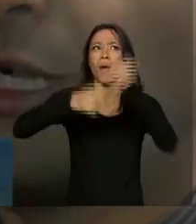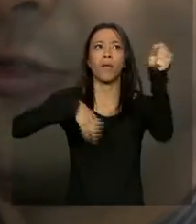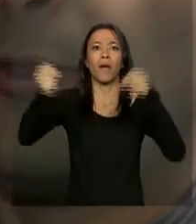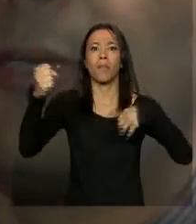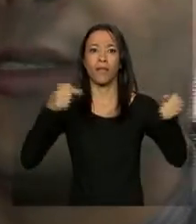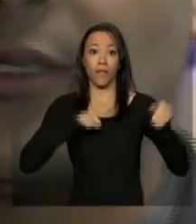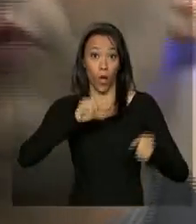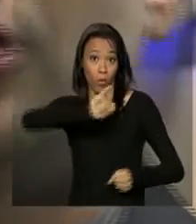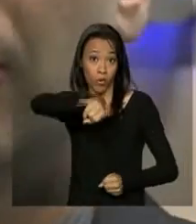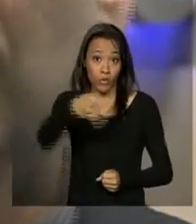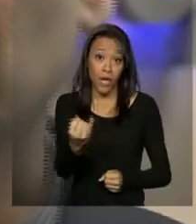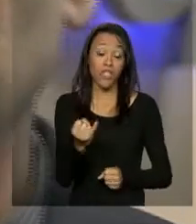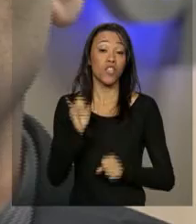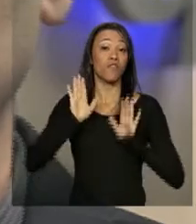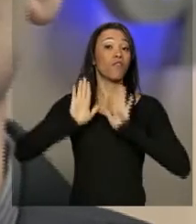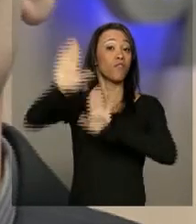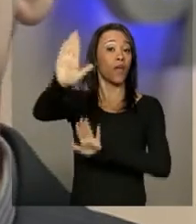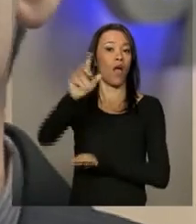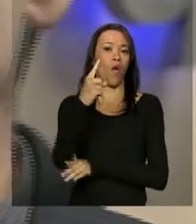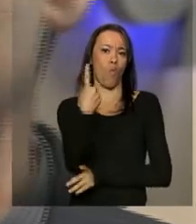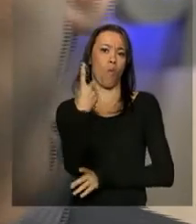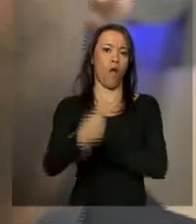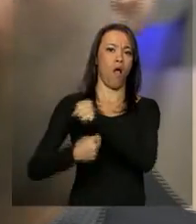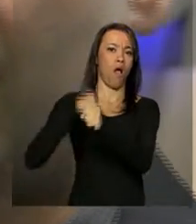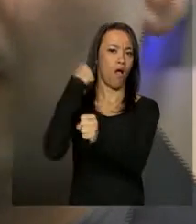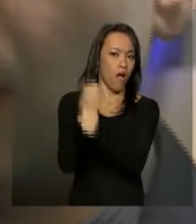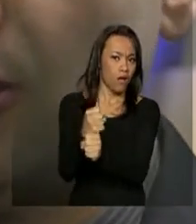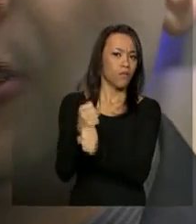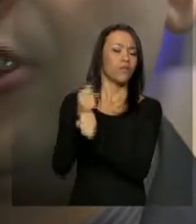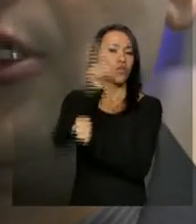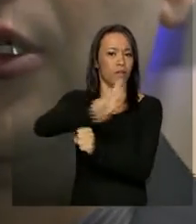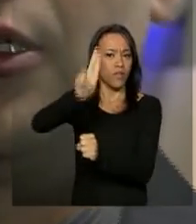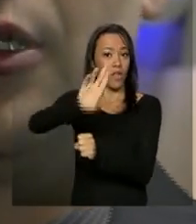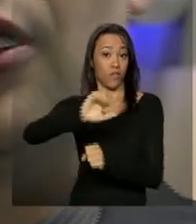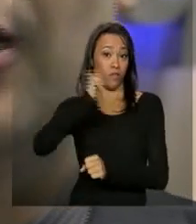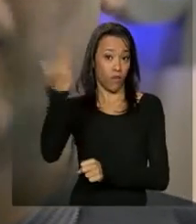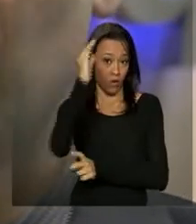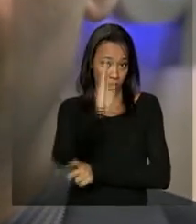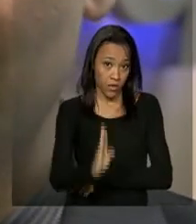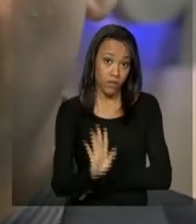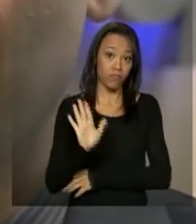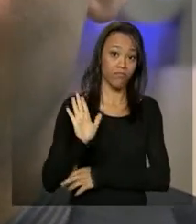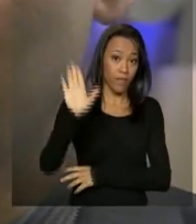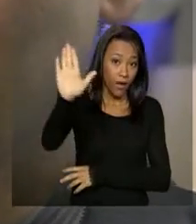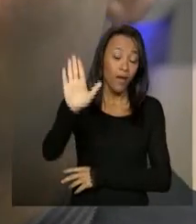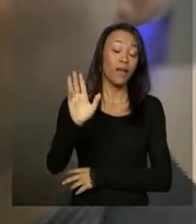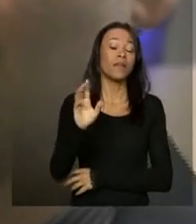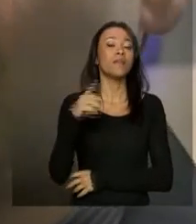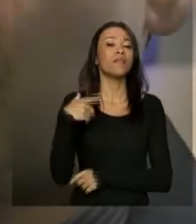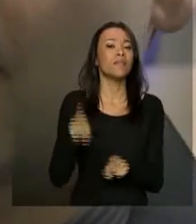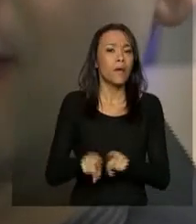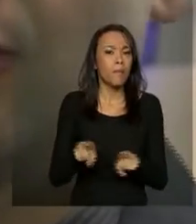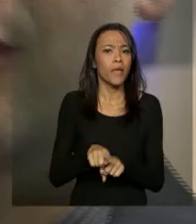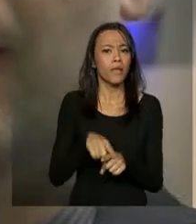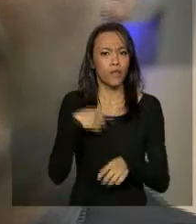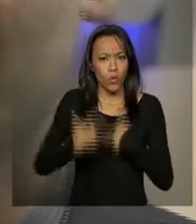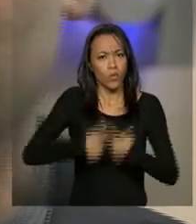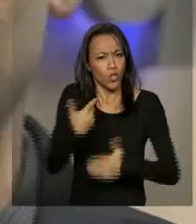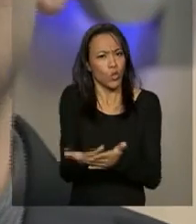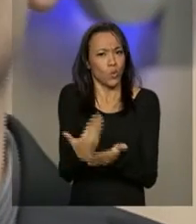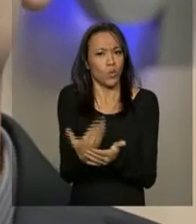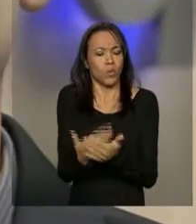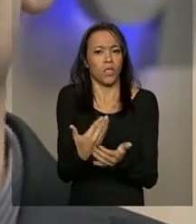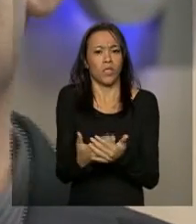essa oportunidade, permanecer um ano em instituições de excelência no exterior. E além de desenvolver as atividades acadêmicas em dois